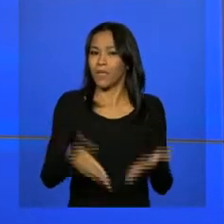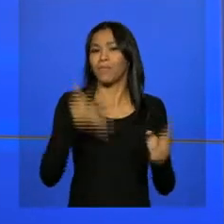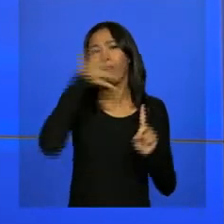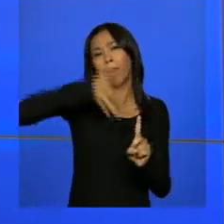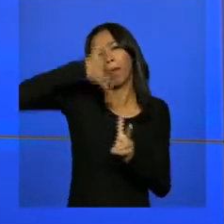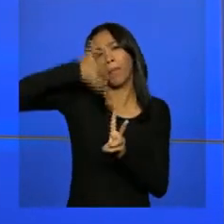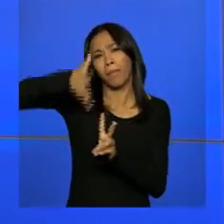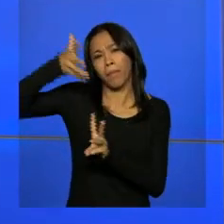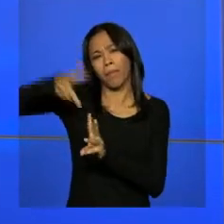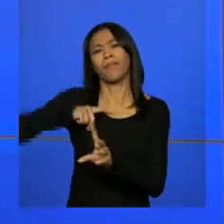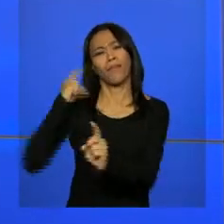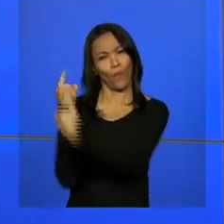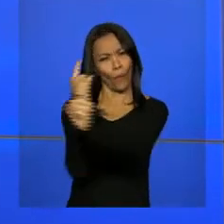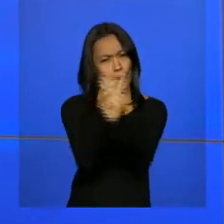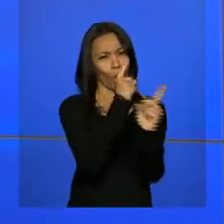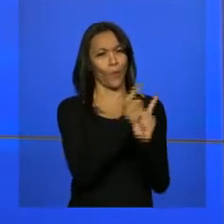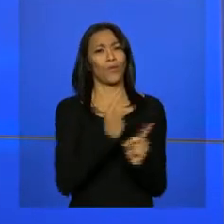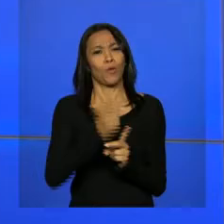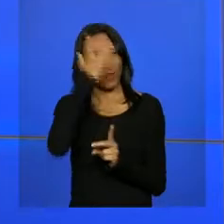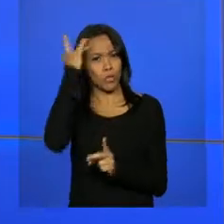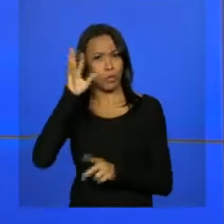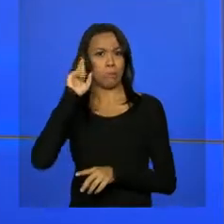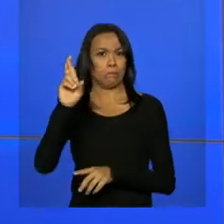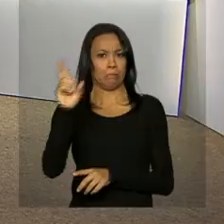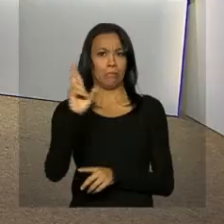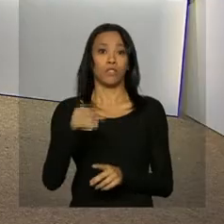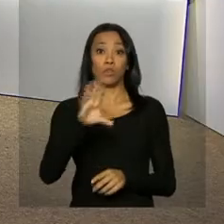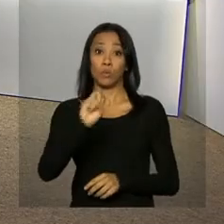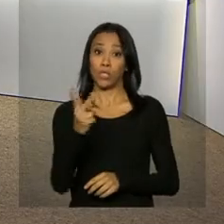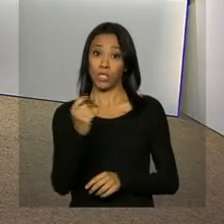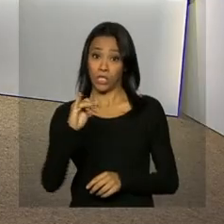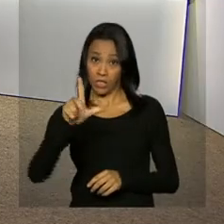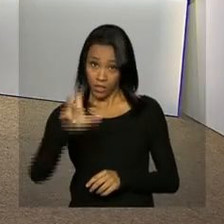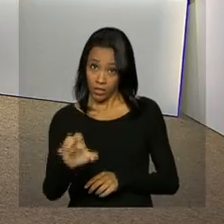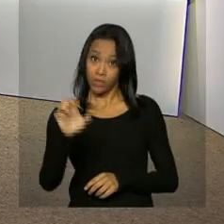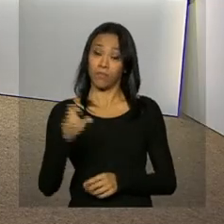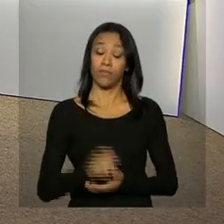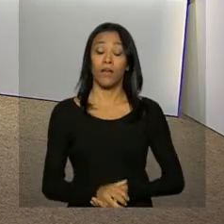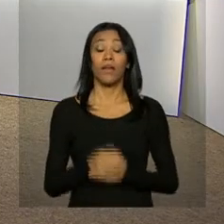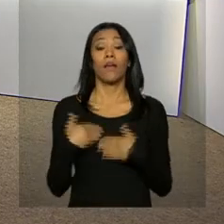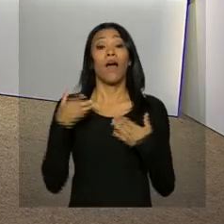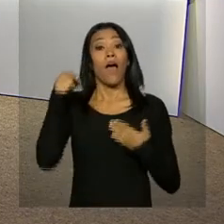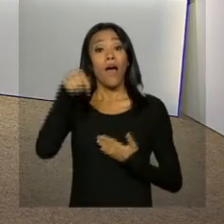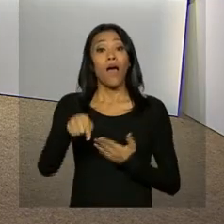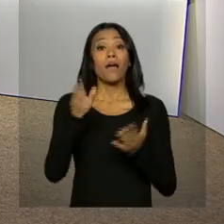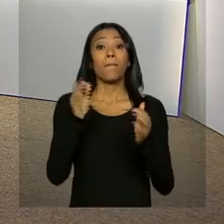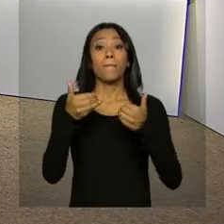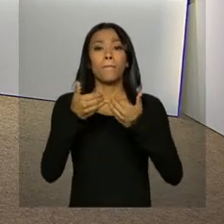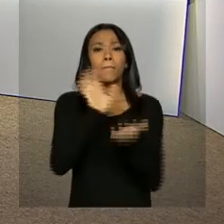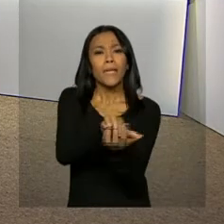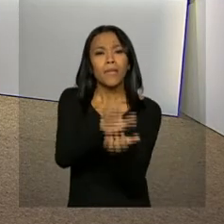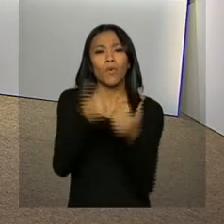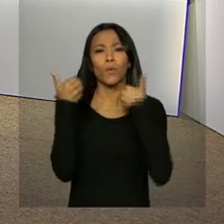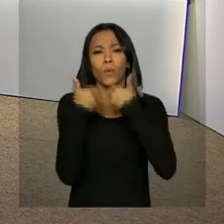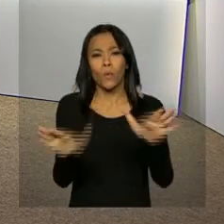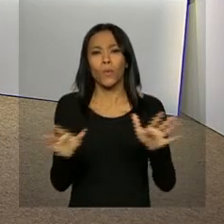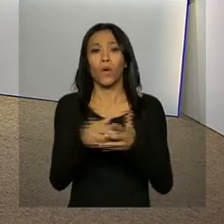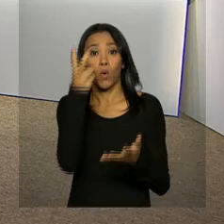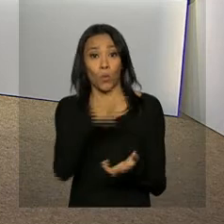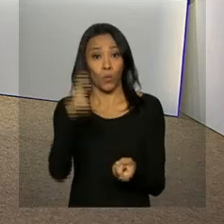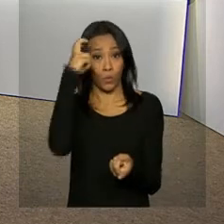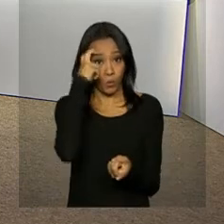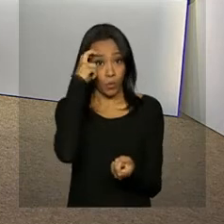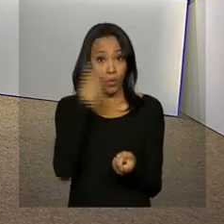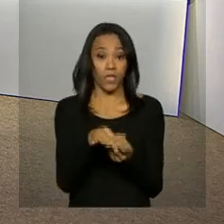encontros com representantes da Suíça e do Chile. Serão lançadas hoje lá em Pernambuco as ações do Plano Nacional da Cultura